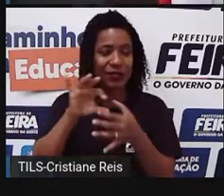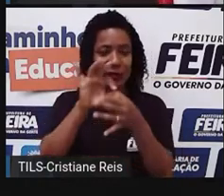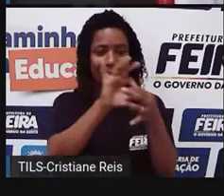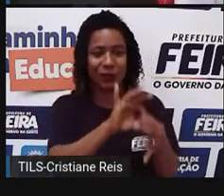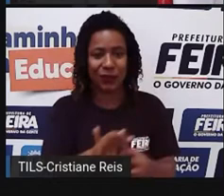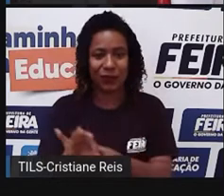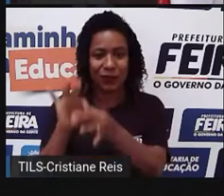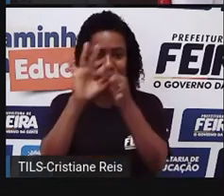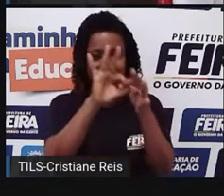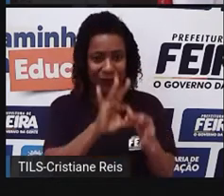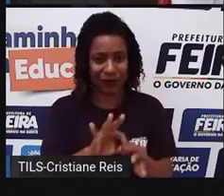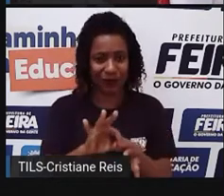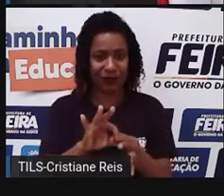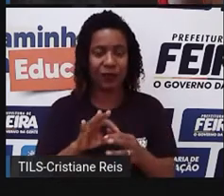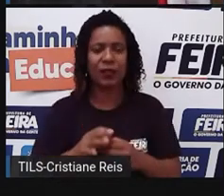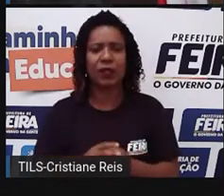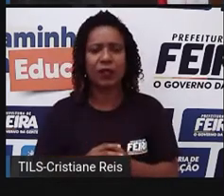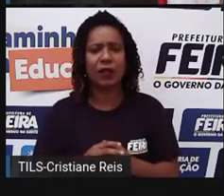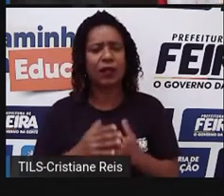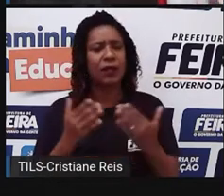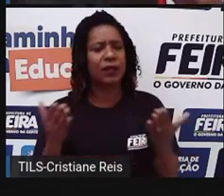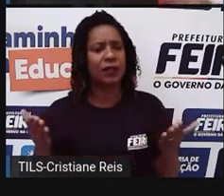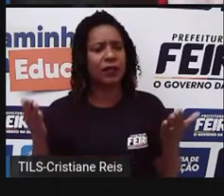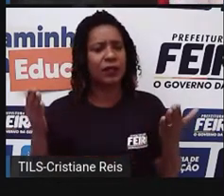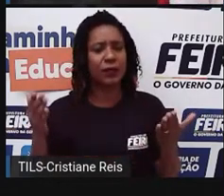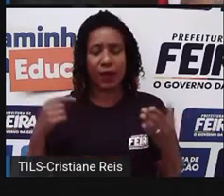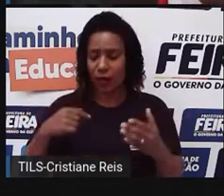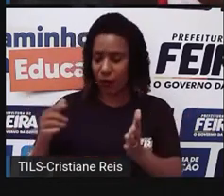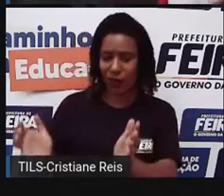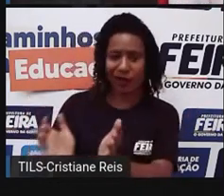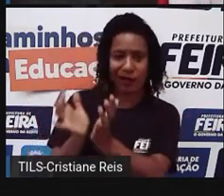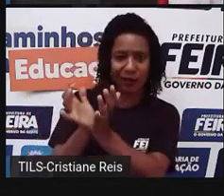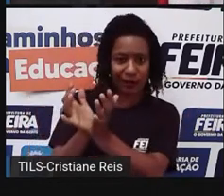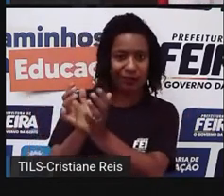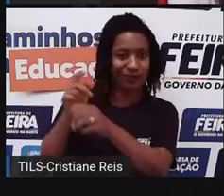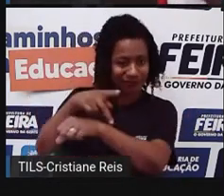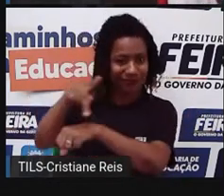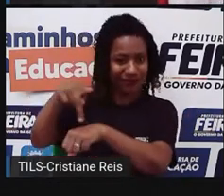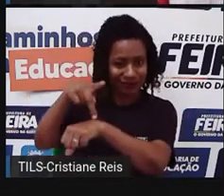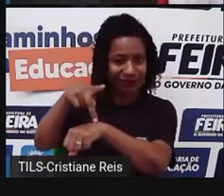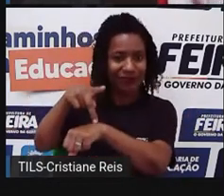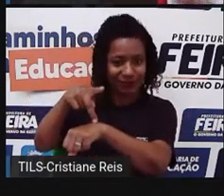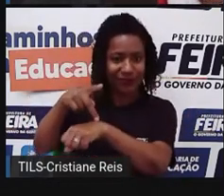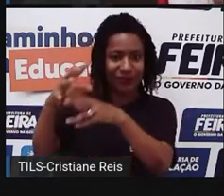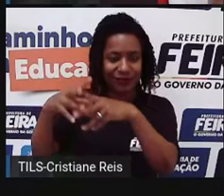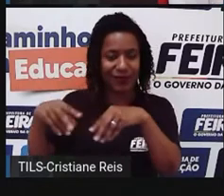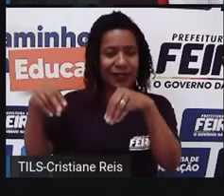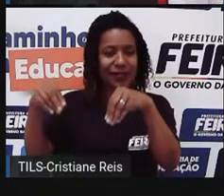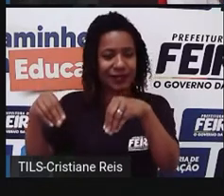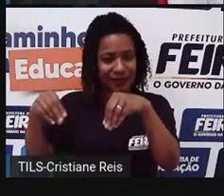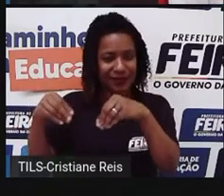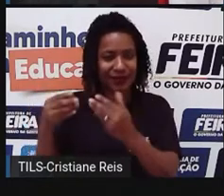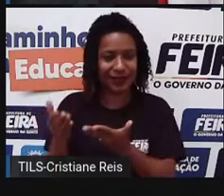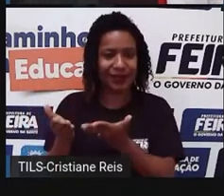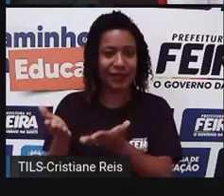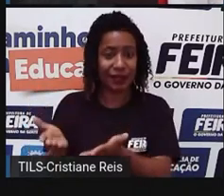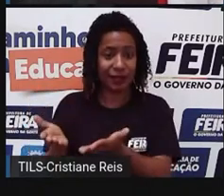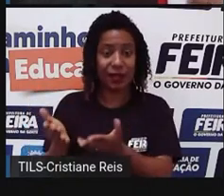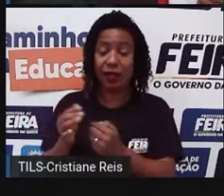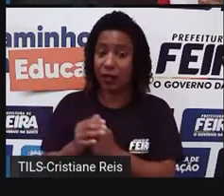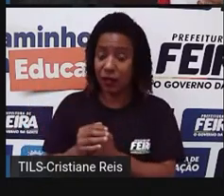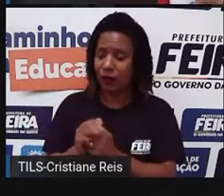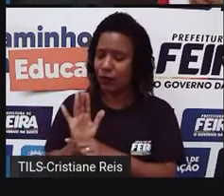fazer a minha nação, o meu país, né, crescer ali, aquele Estado-nação crescer?